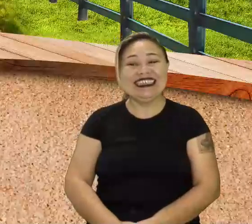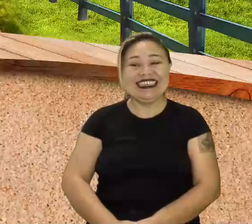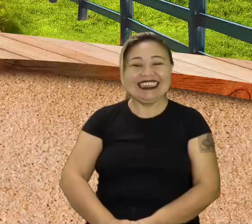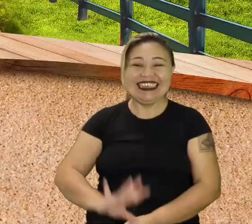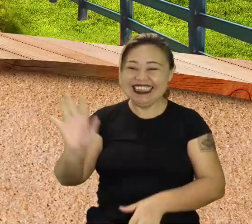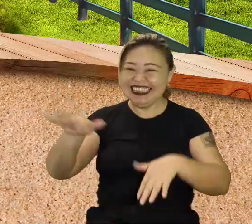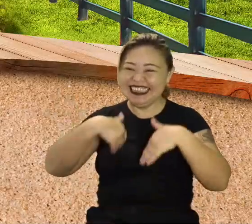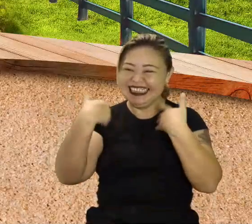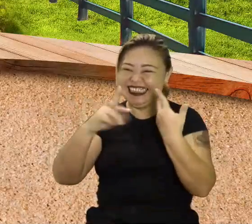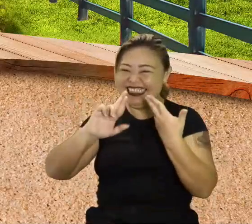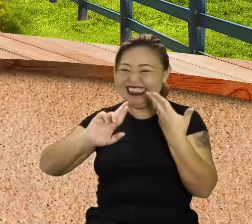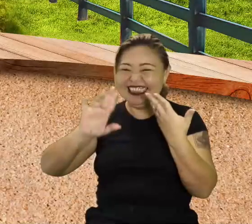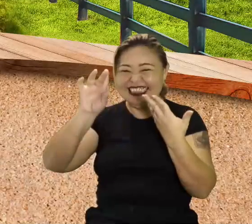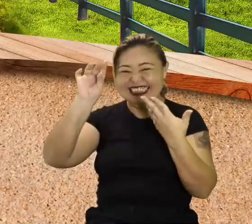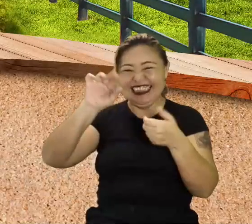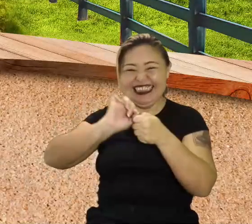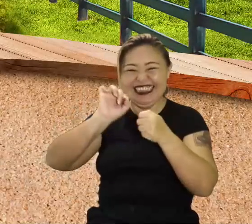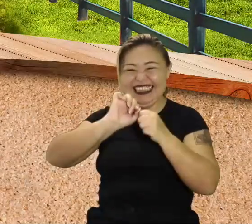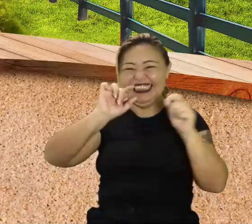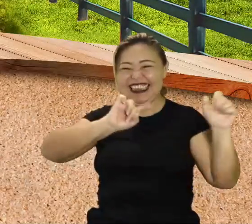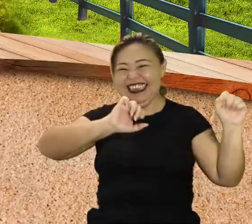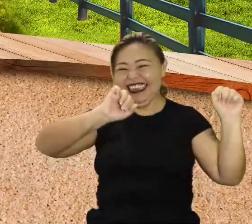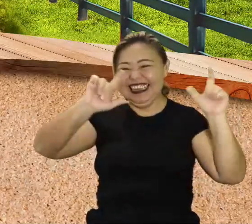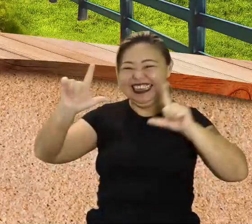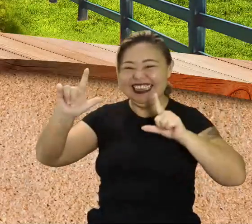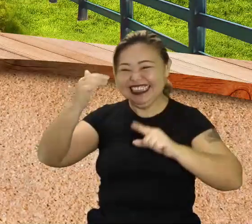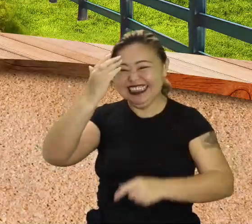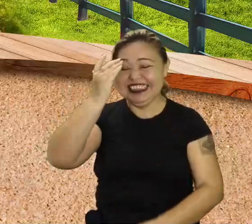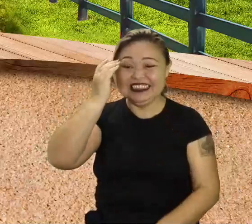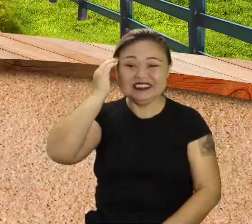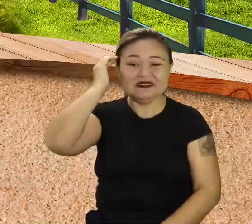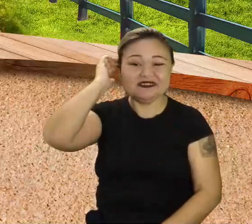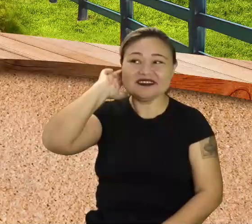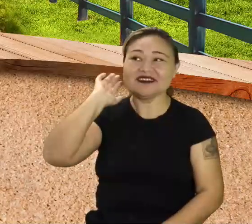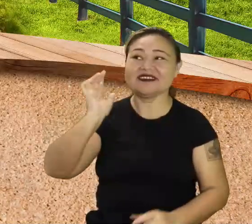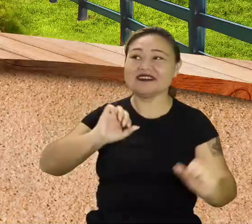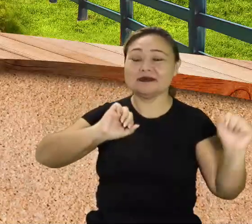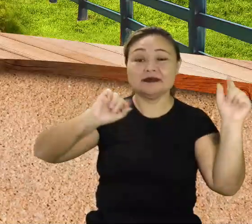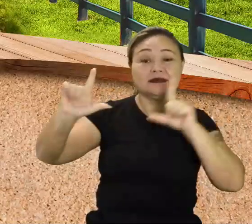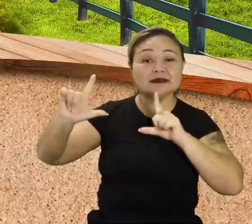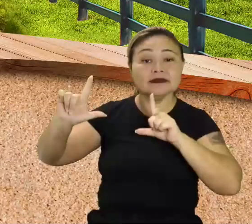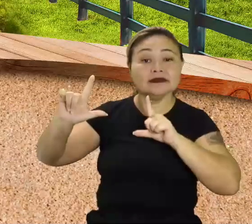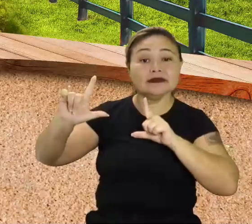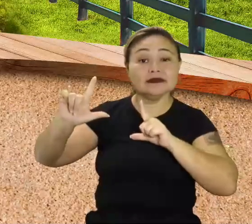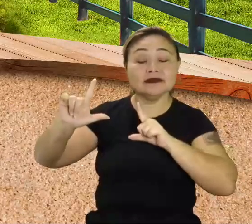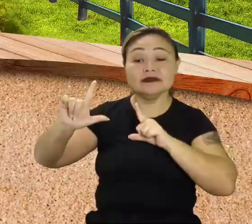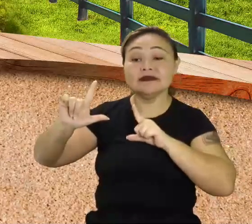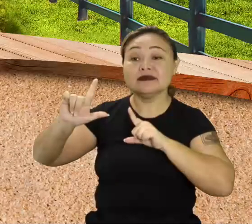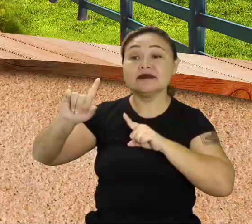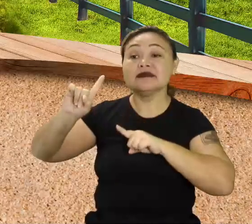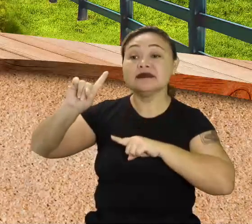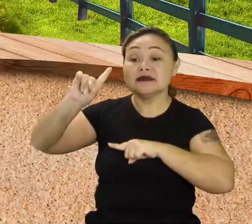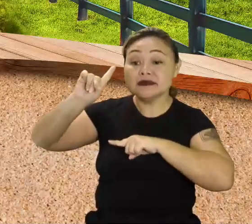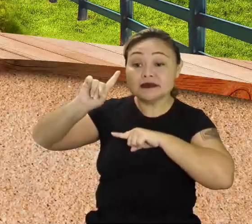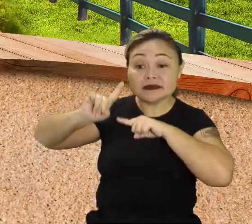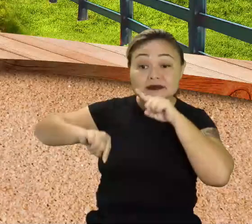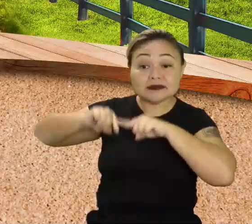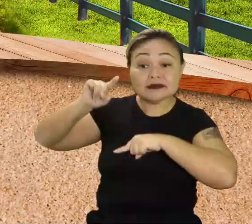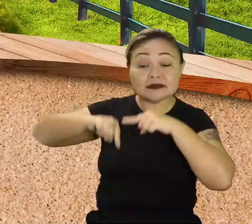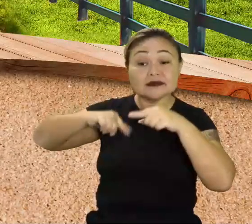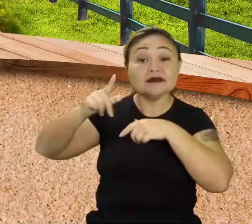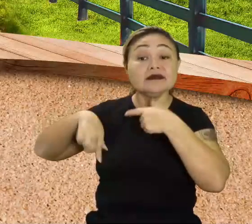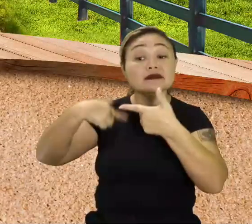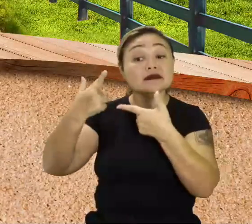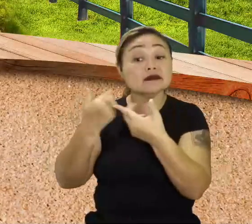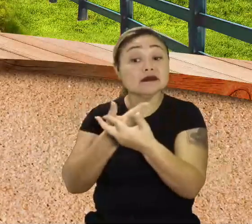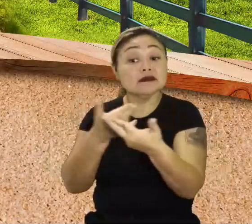Minha diretora. Mostra o quadro aqui para nós. Agora a gente vai chegar no processo de produção. Produção sim.